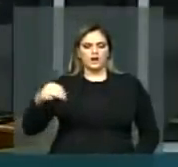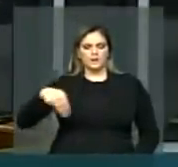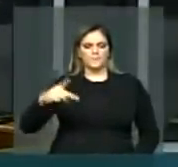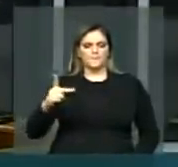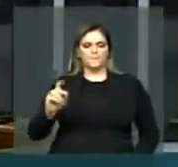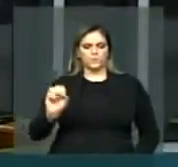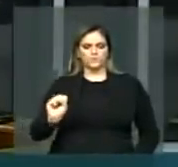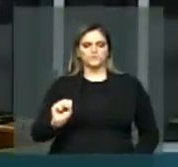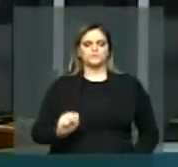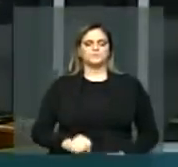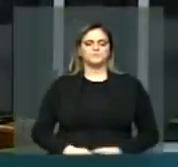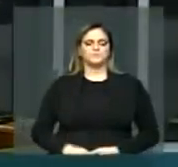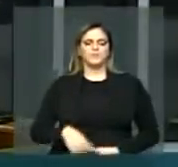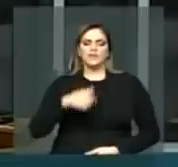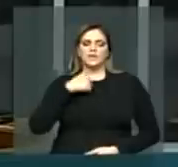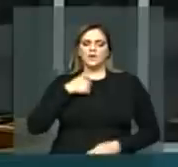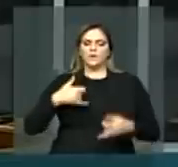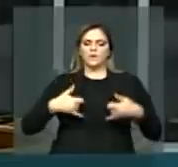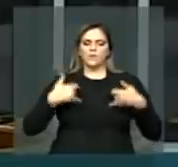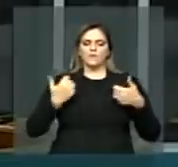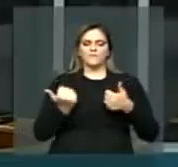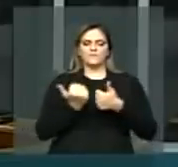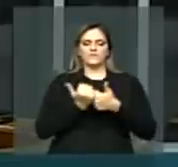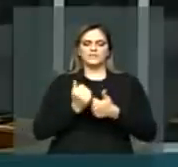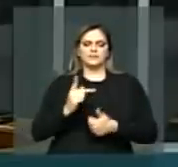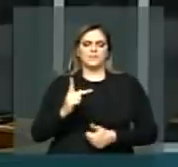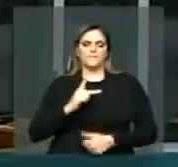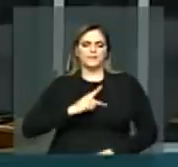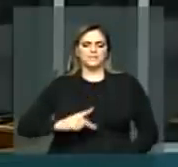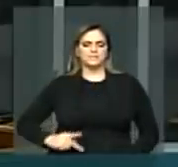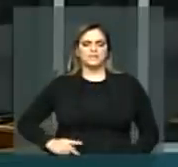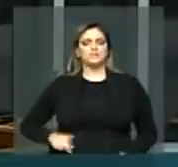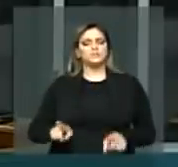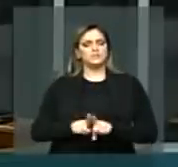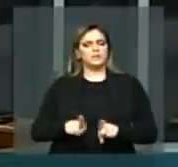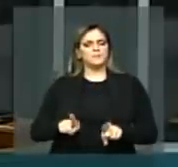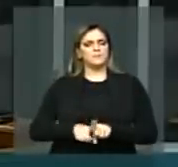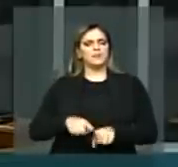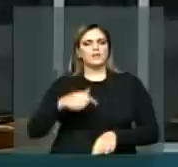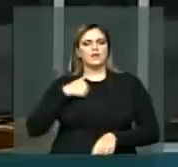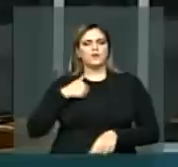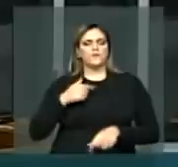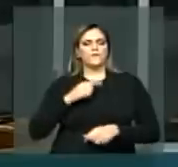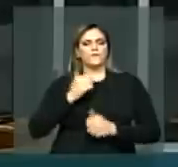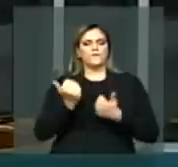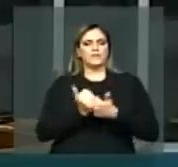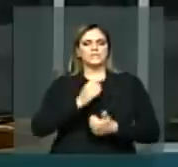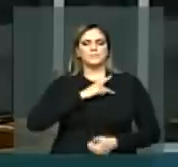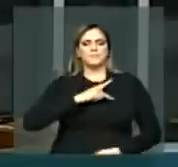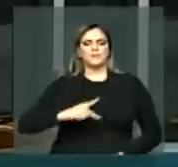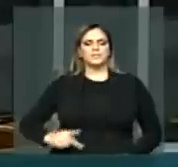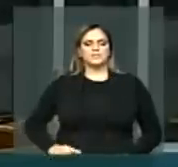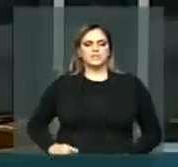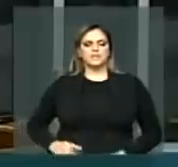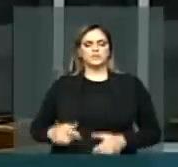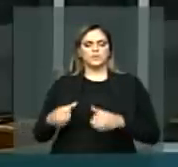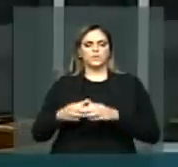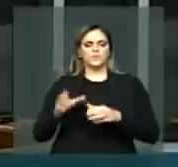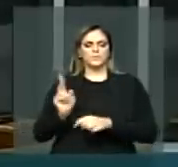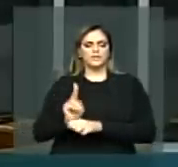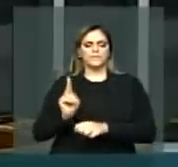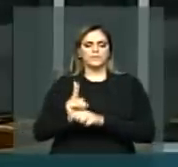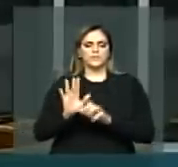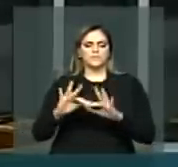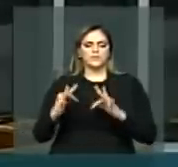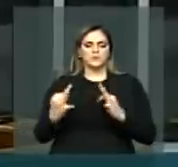com muita honra, eu sou vice-presidente, assim como também vice-presidente da frente em defesa